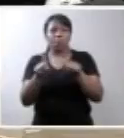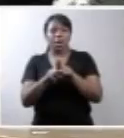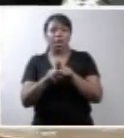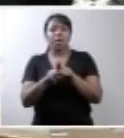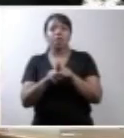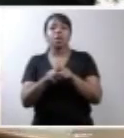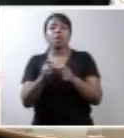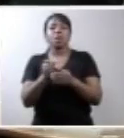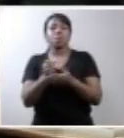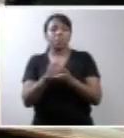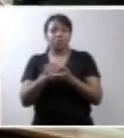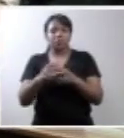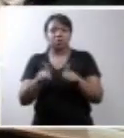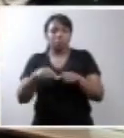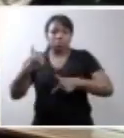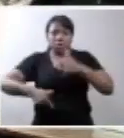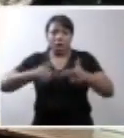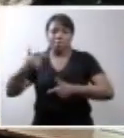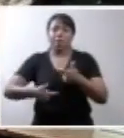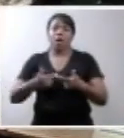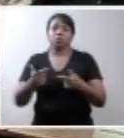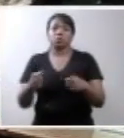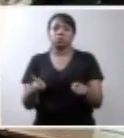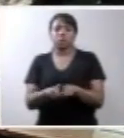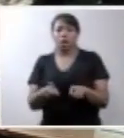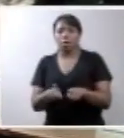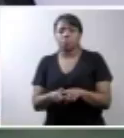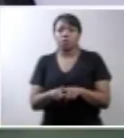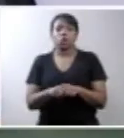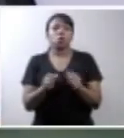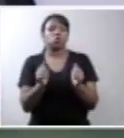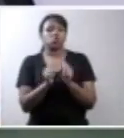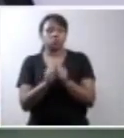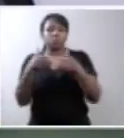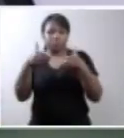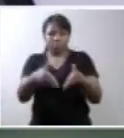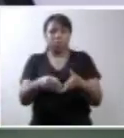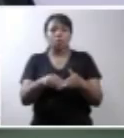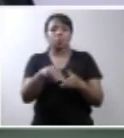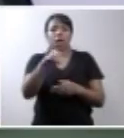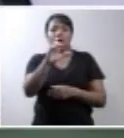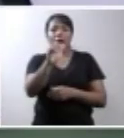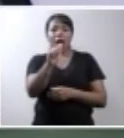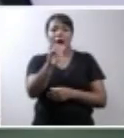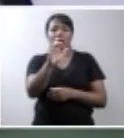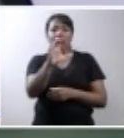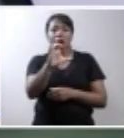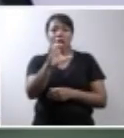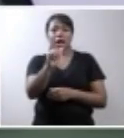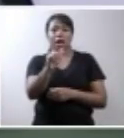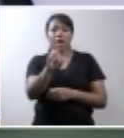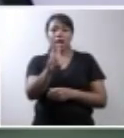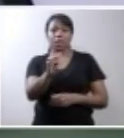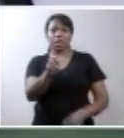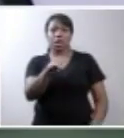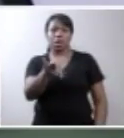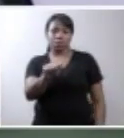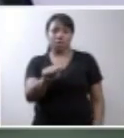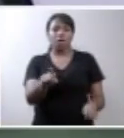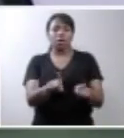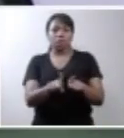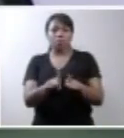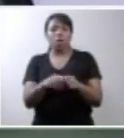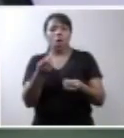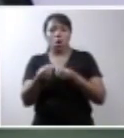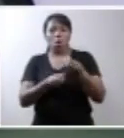trabalho pela PUC do Rio de Janeiro, membro titular da Academia Fluminense de Medicina e presidente da Comissão de Ética